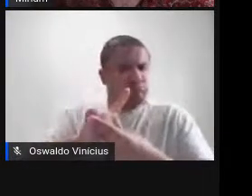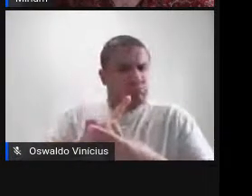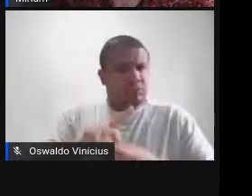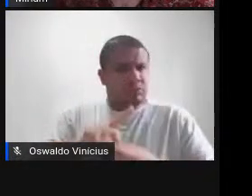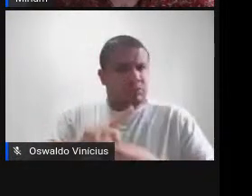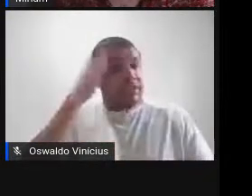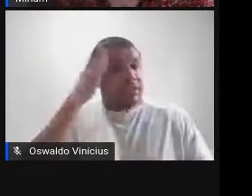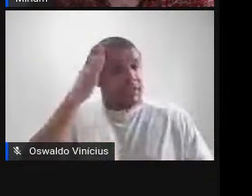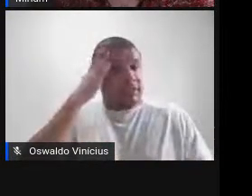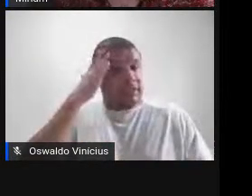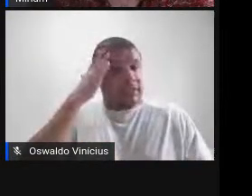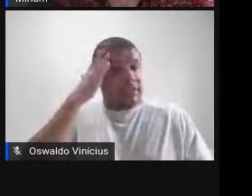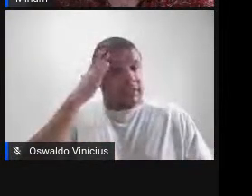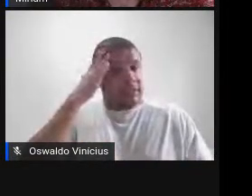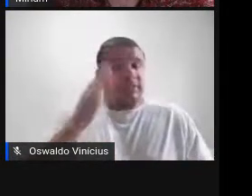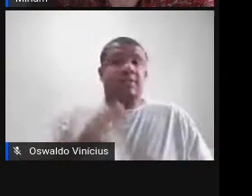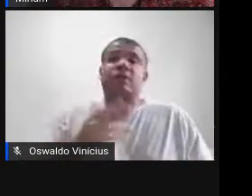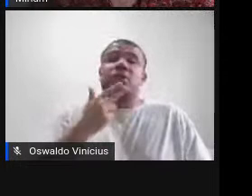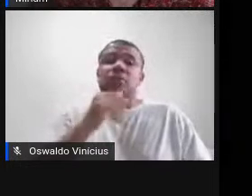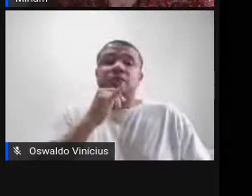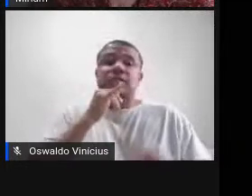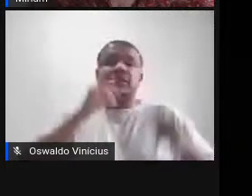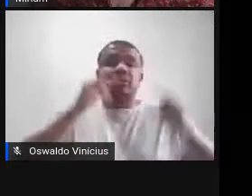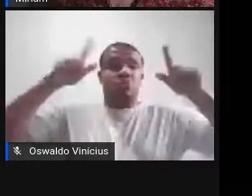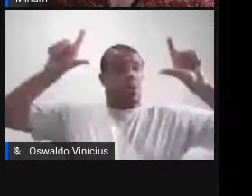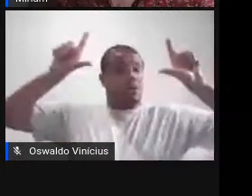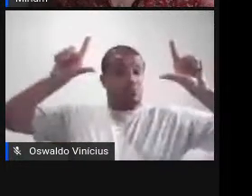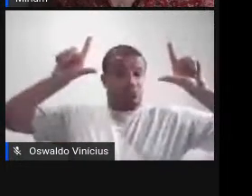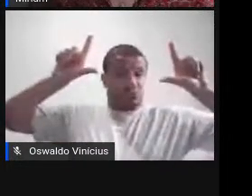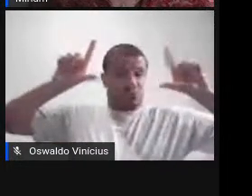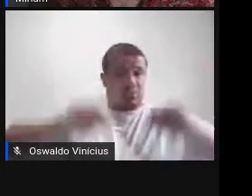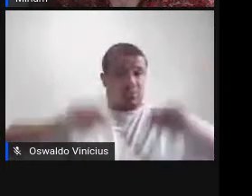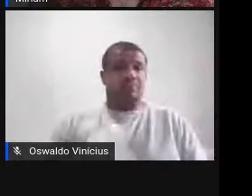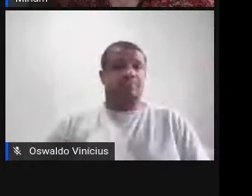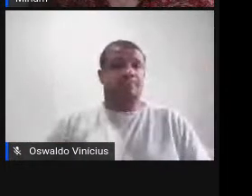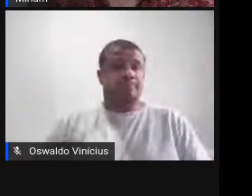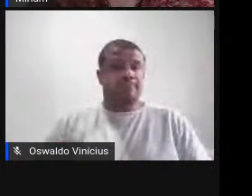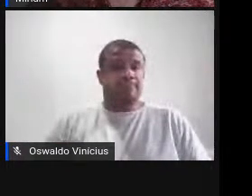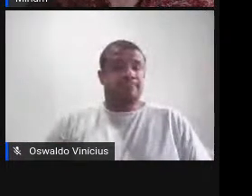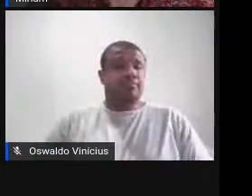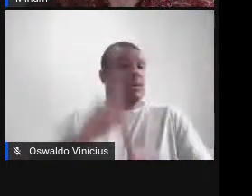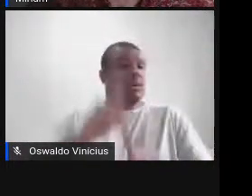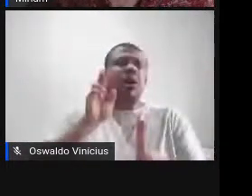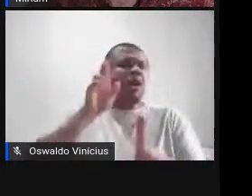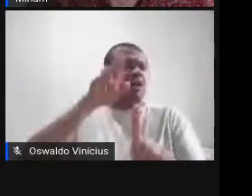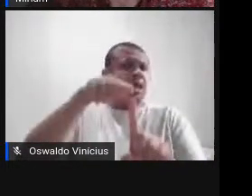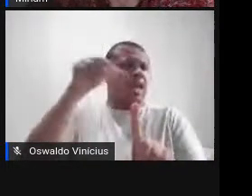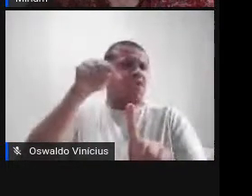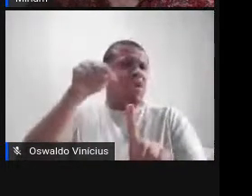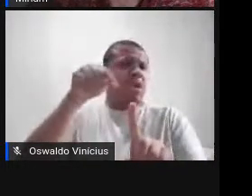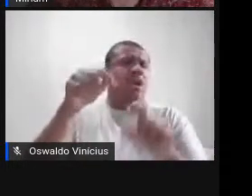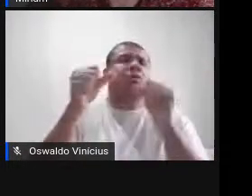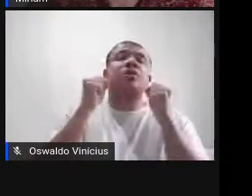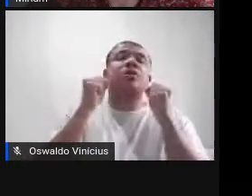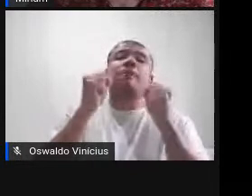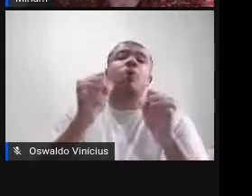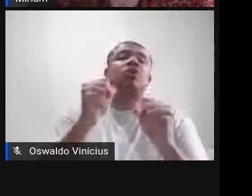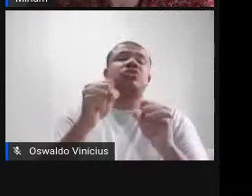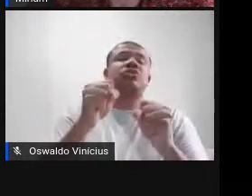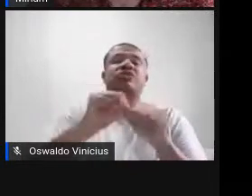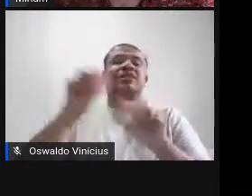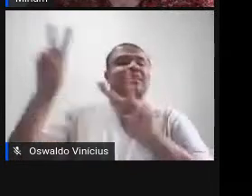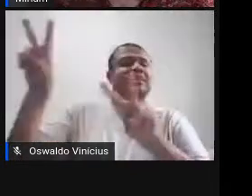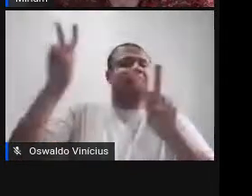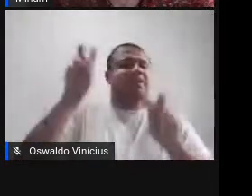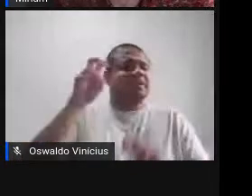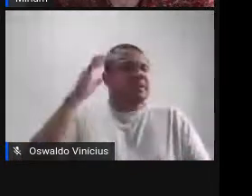por exemplo, um quadro, tá? Agora, essas referências, elas podem também citar, aludir,